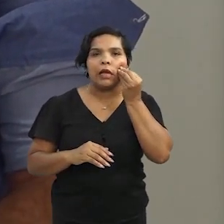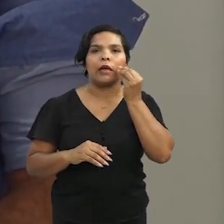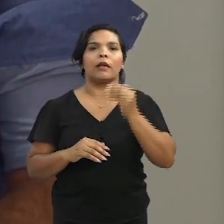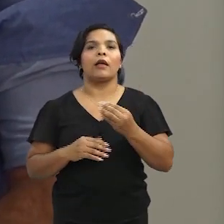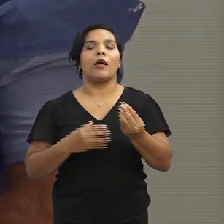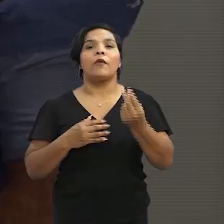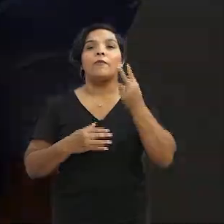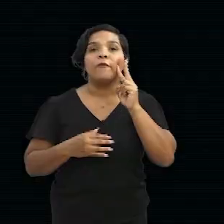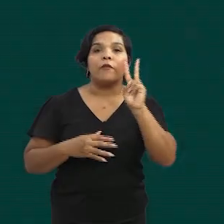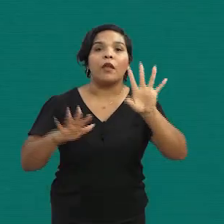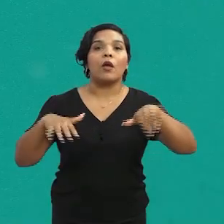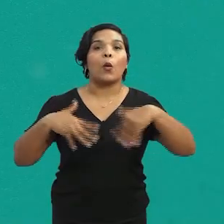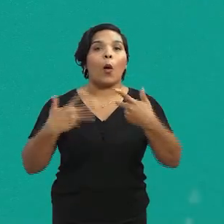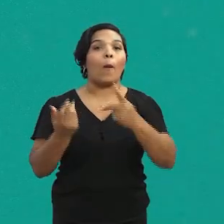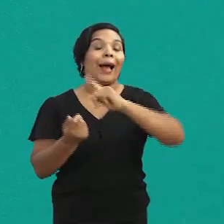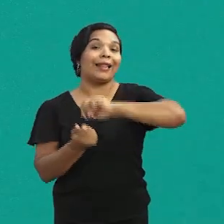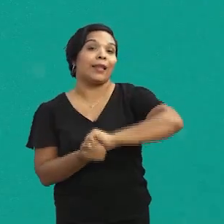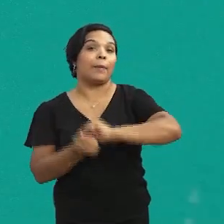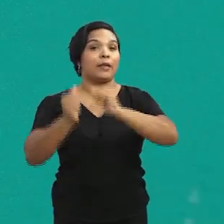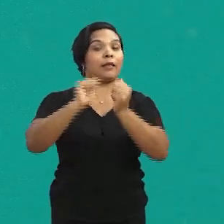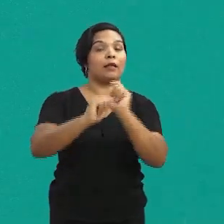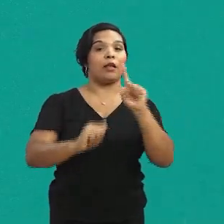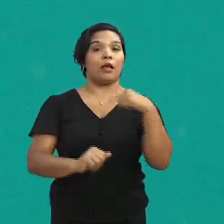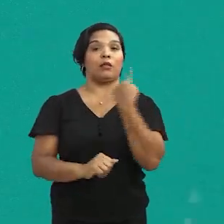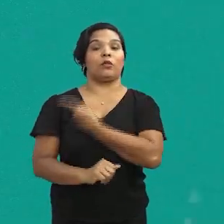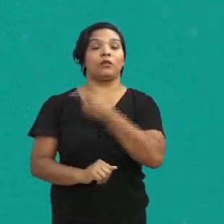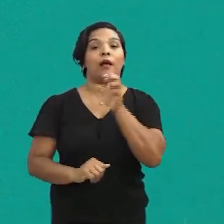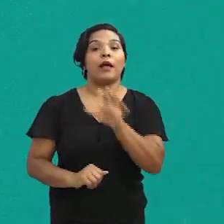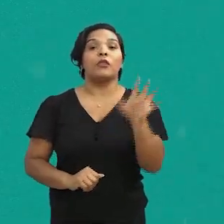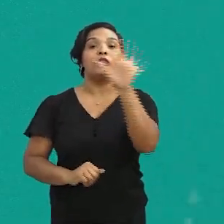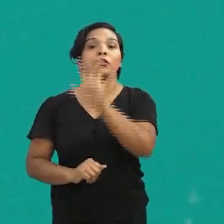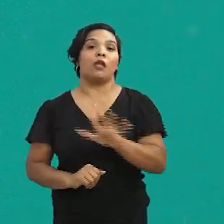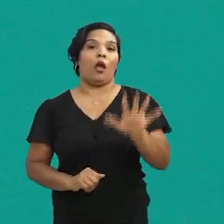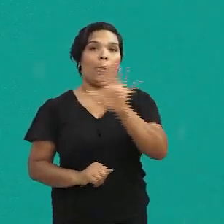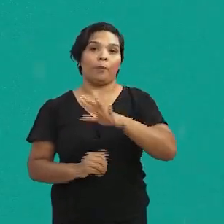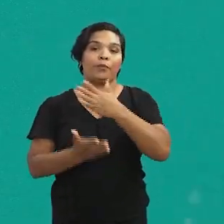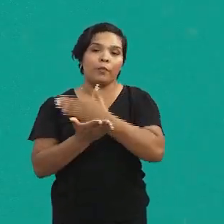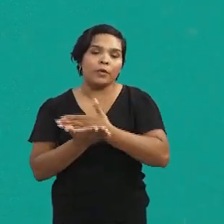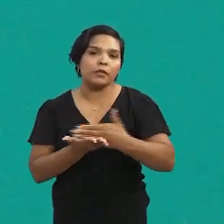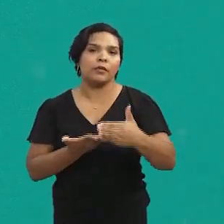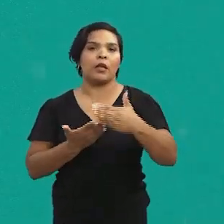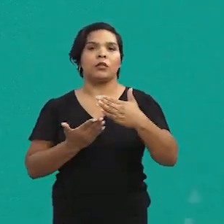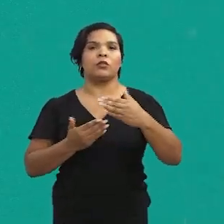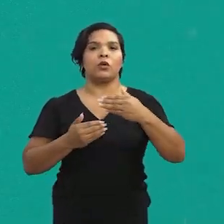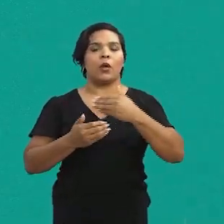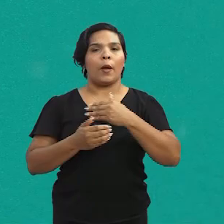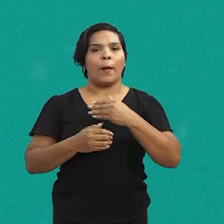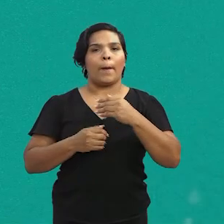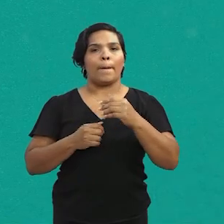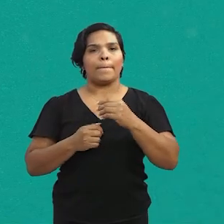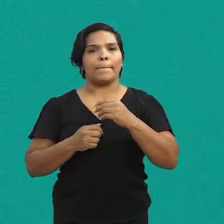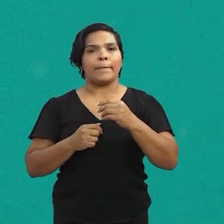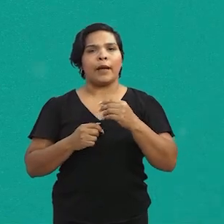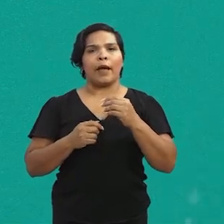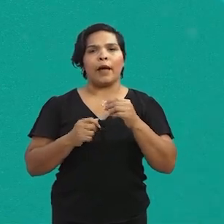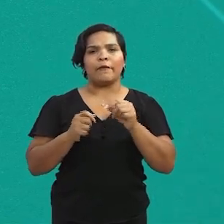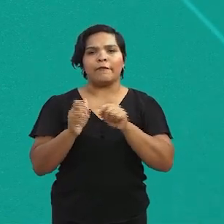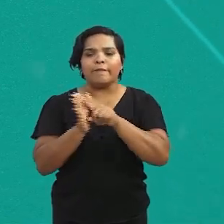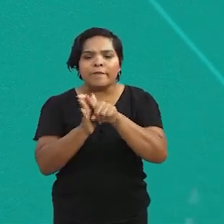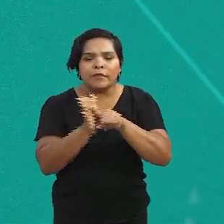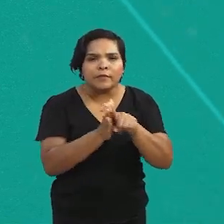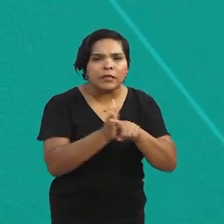na nossa condição, ver quais eram mais adaptadas à nossa região e com o passar do tempo a gente começou a cruzar, né? gente pegar,